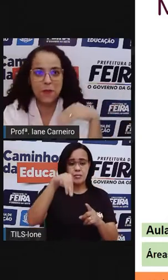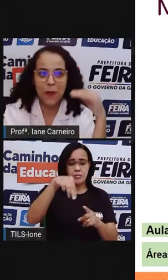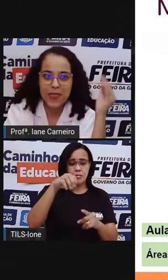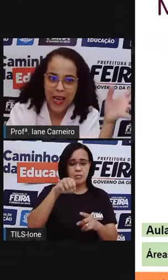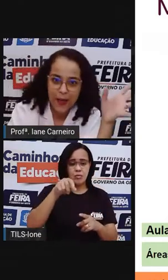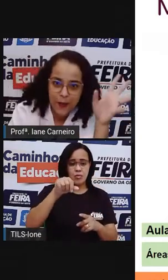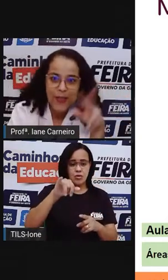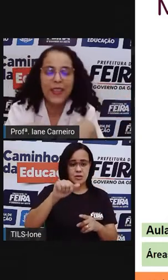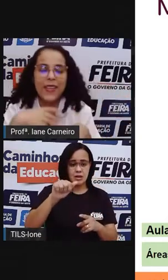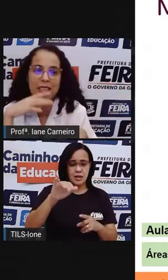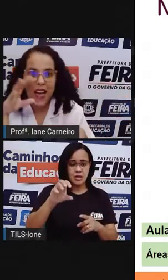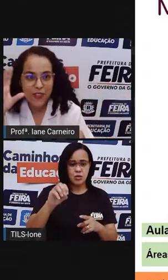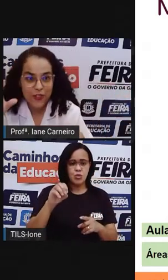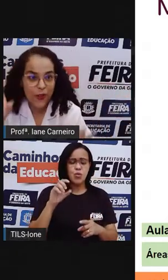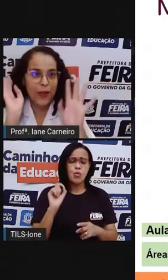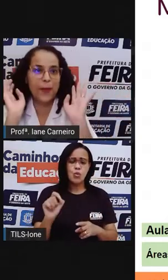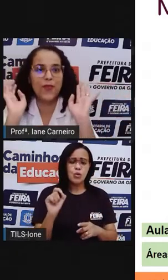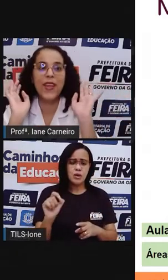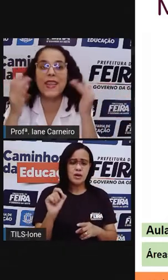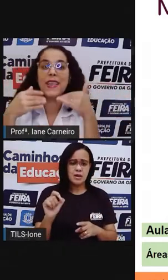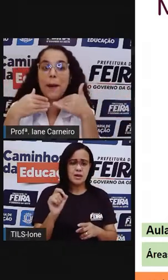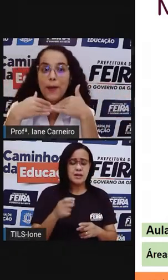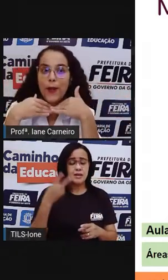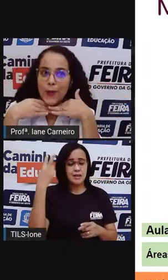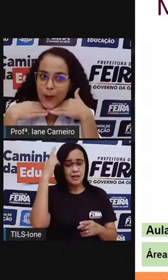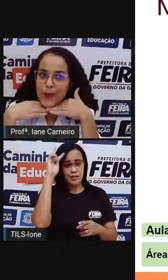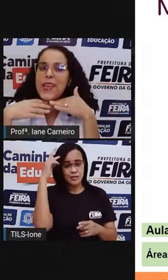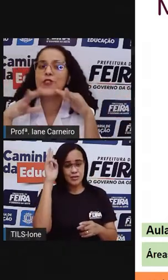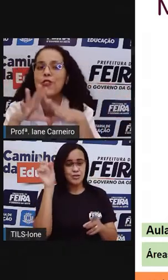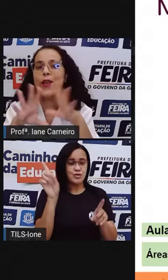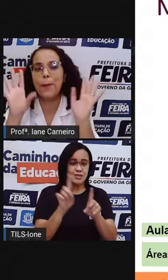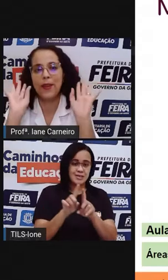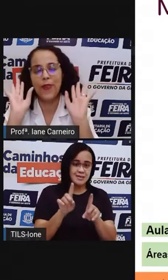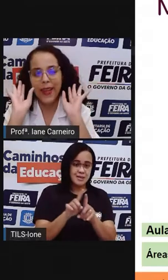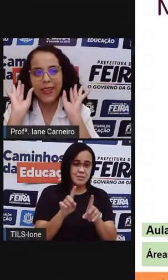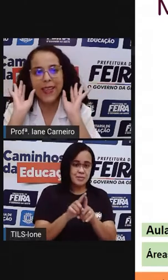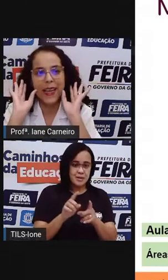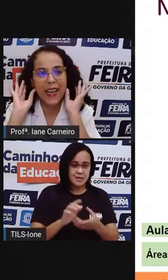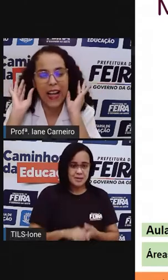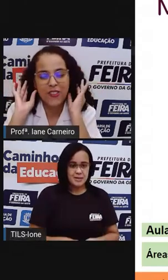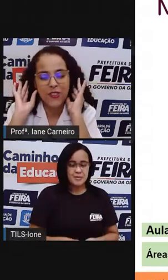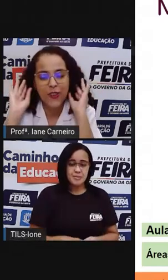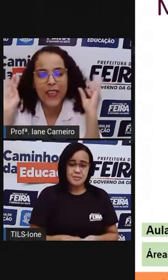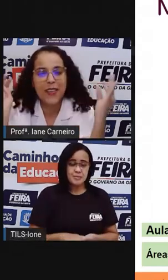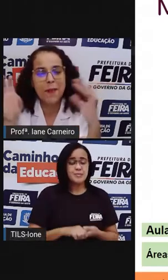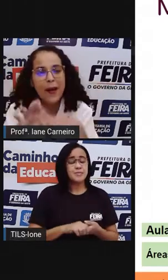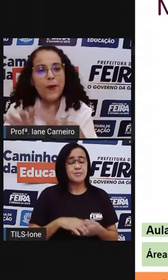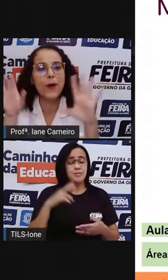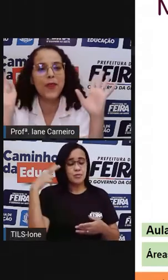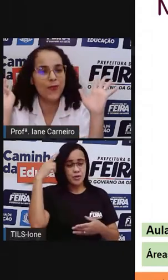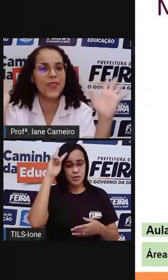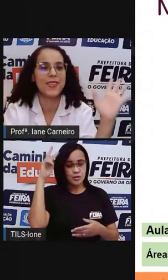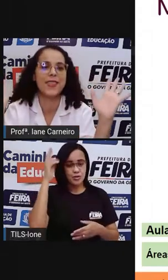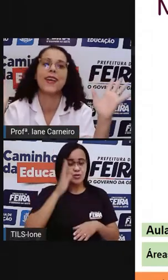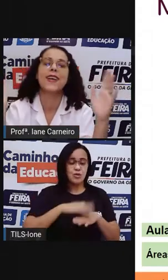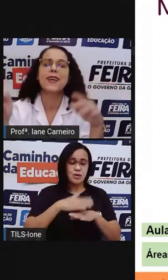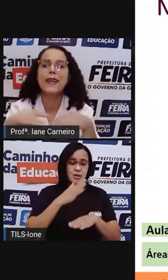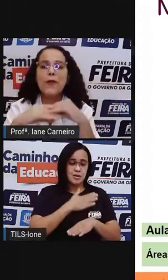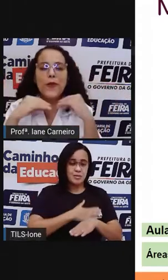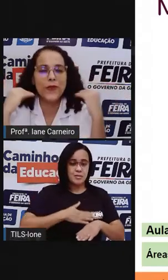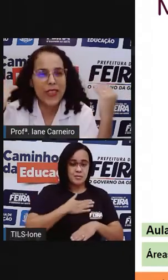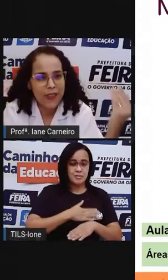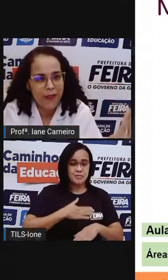coisas, o mosaico e a história preferida. E a Pró trouxe a história preferida, a história que marcou a minha infância,